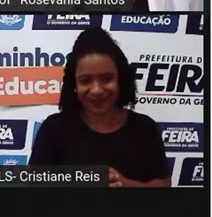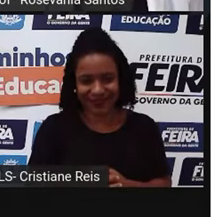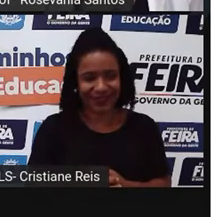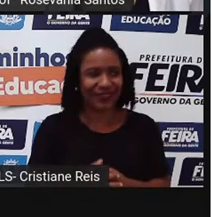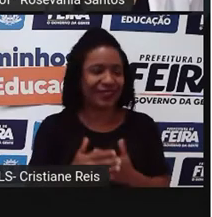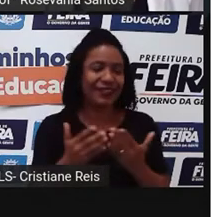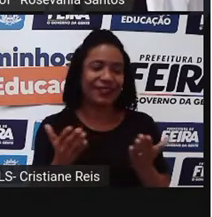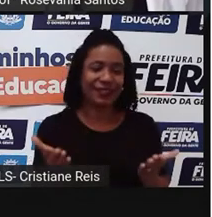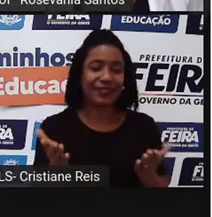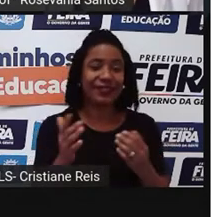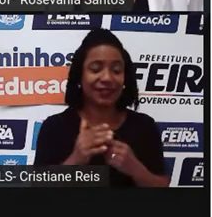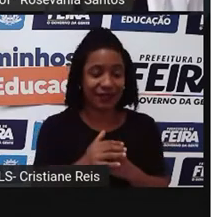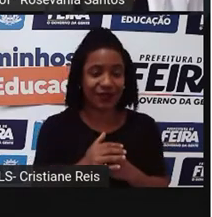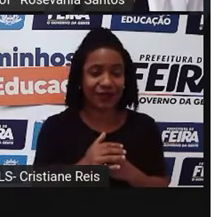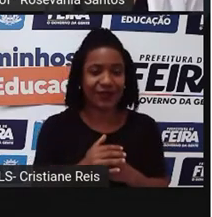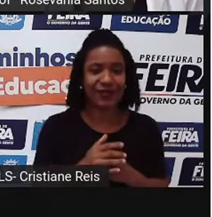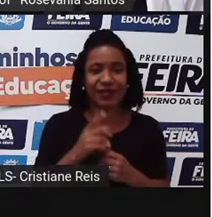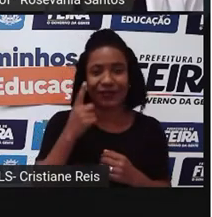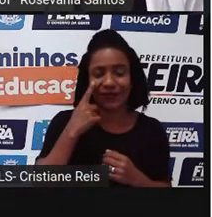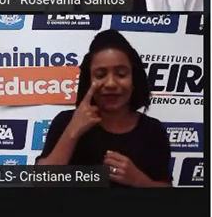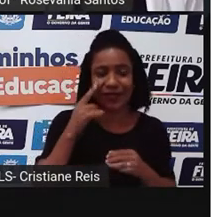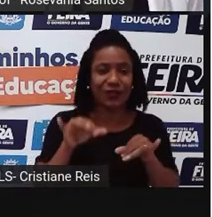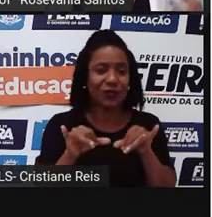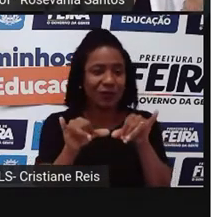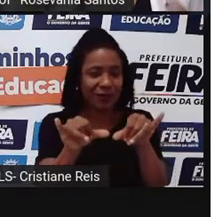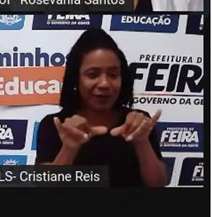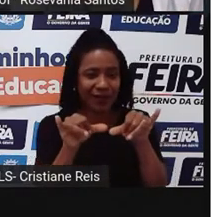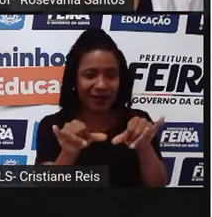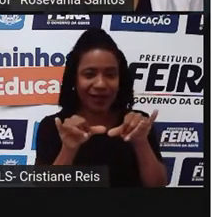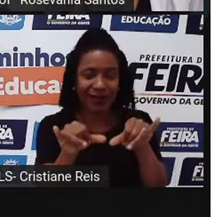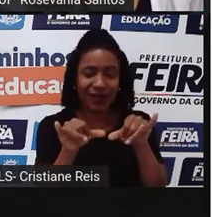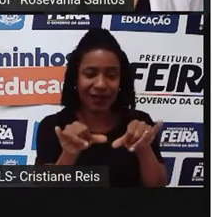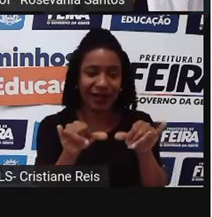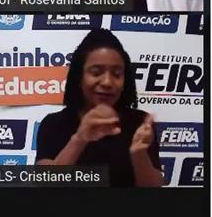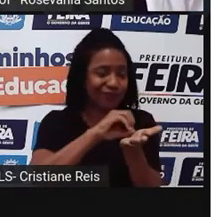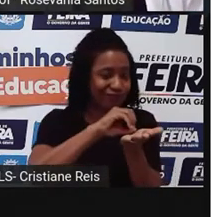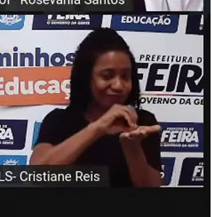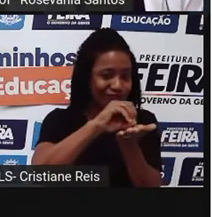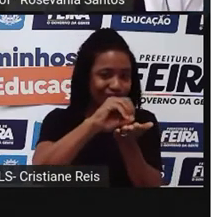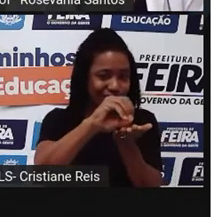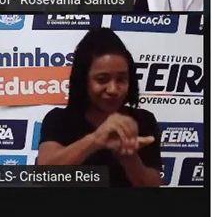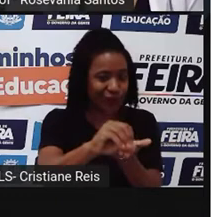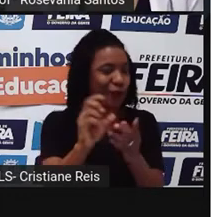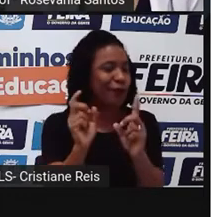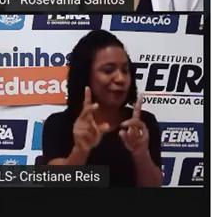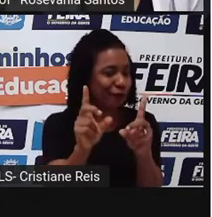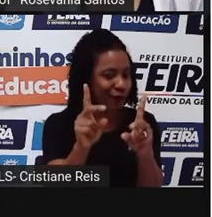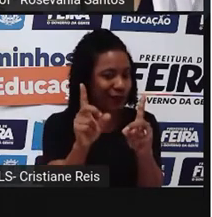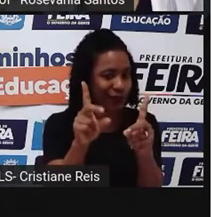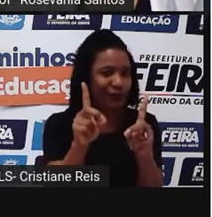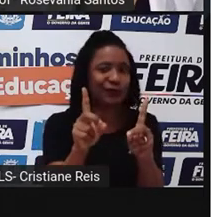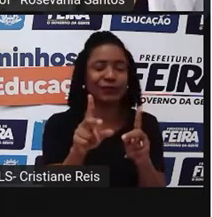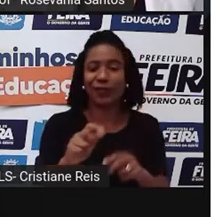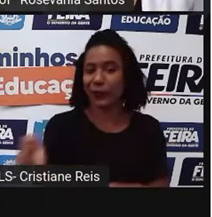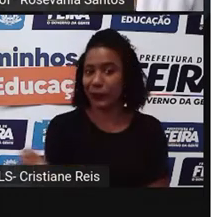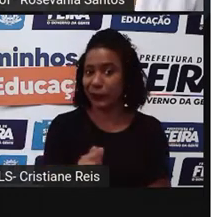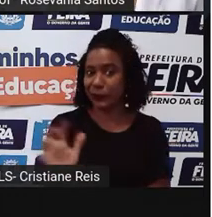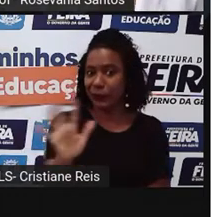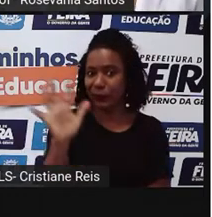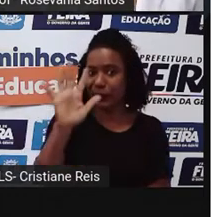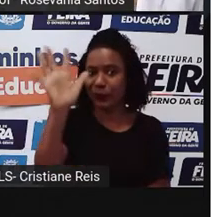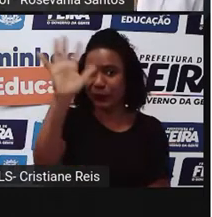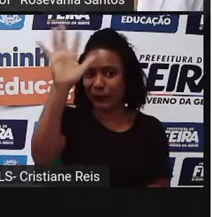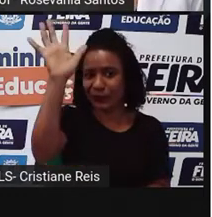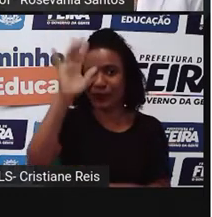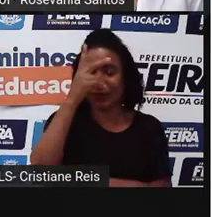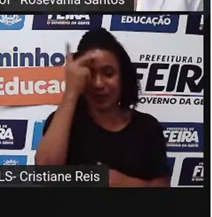hoje a gente tenha acesso a isso no supermercado, mas o custo ainda é muito alto, né? E não é todo